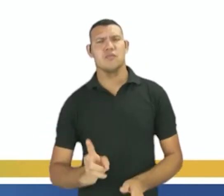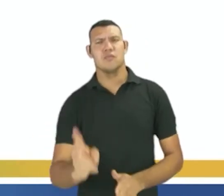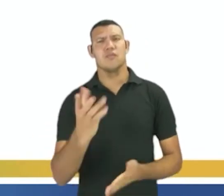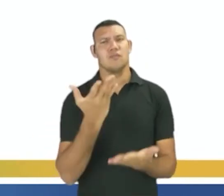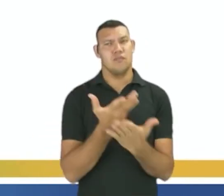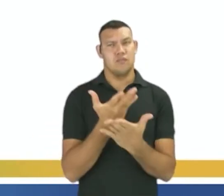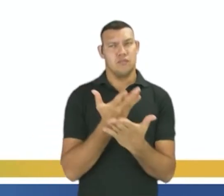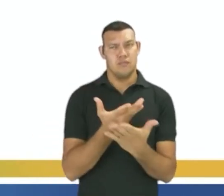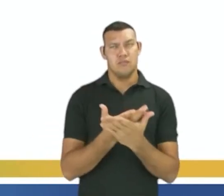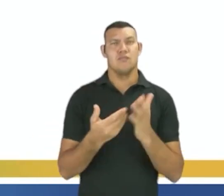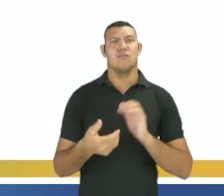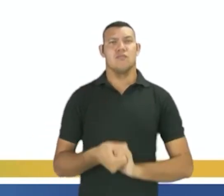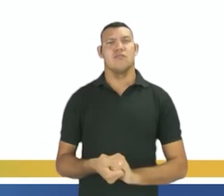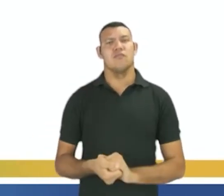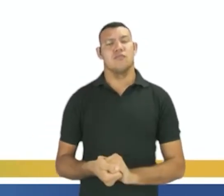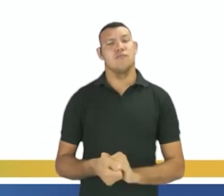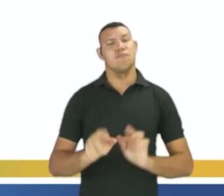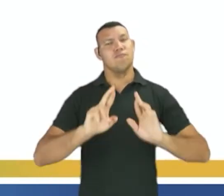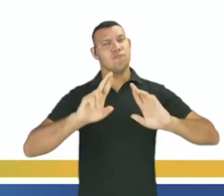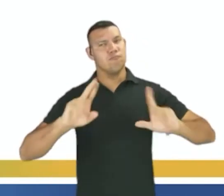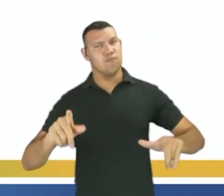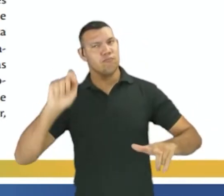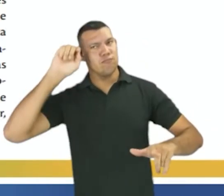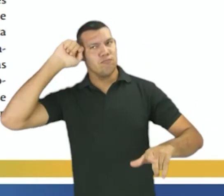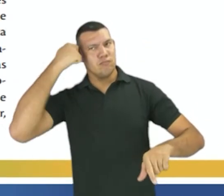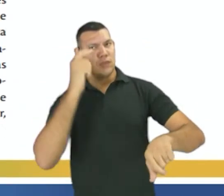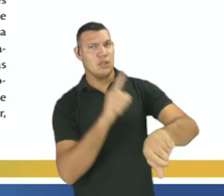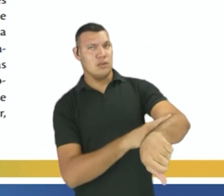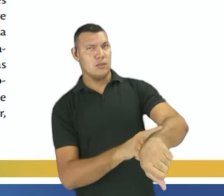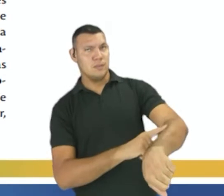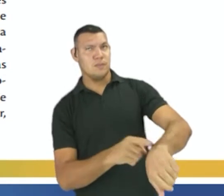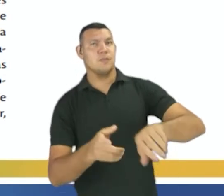estudos, tá? Diferentemente da preta ou parda.